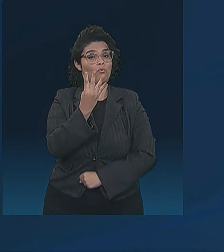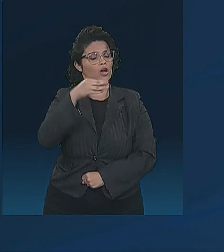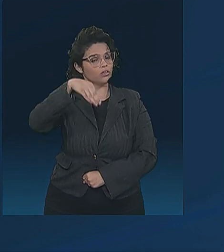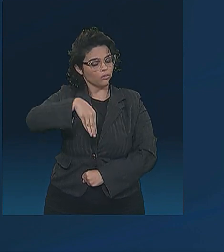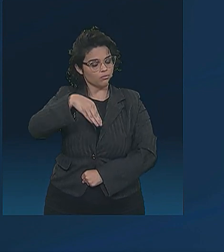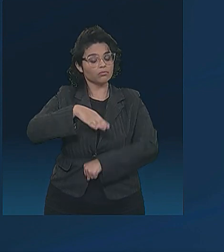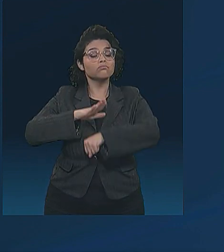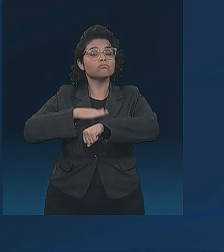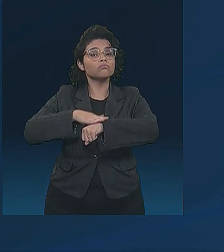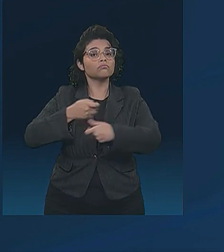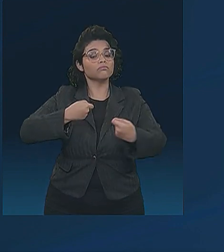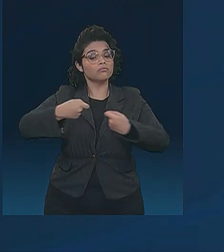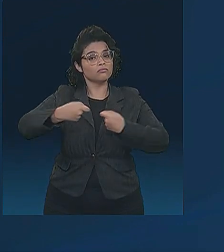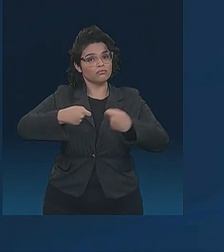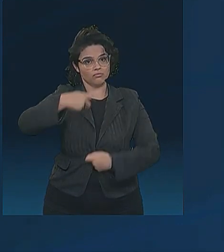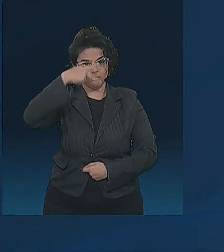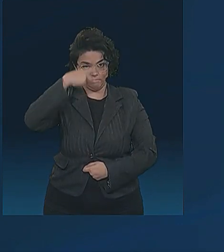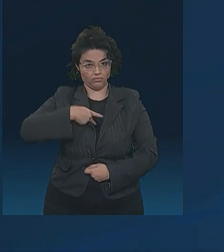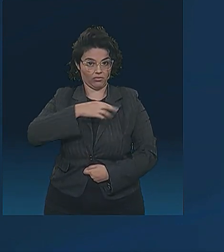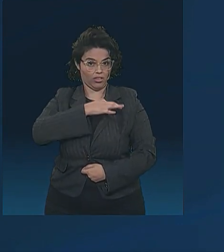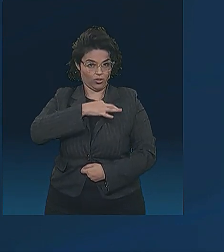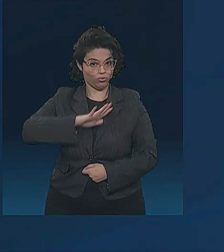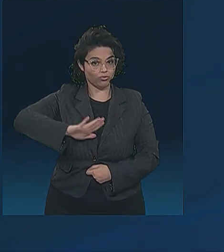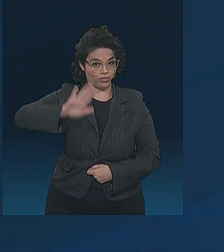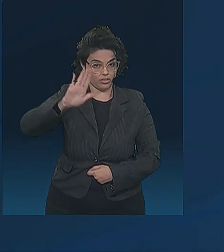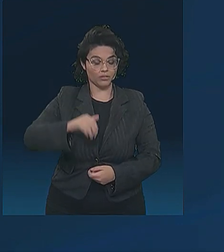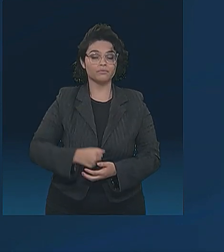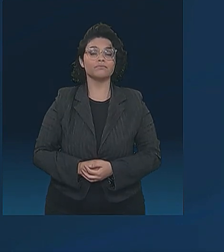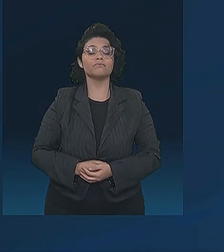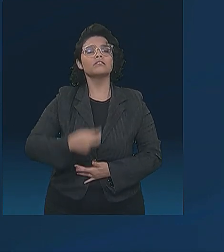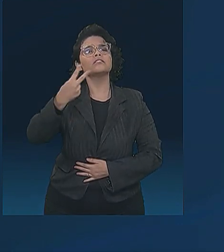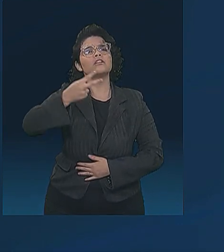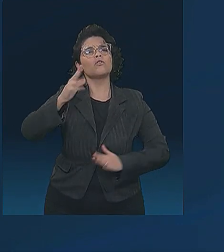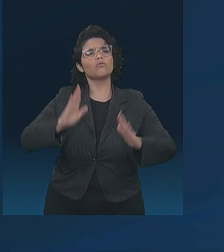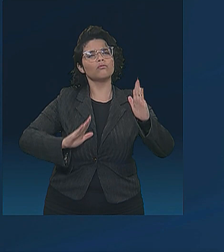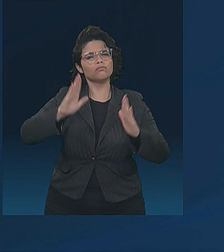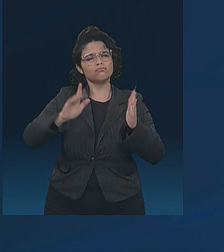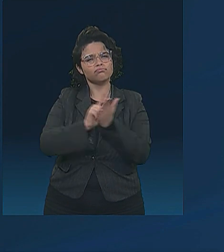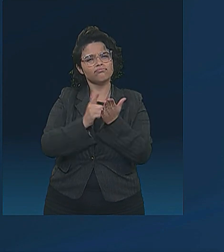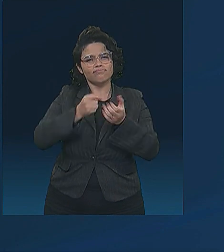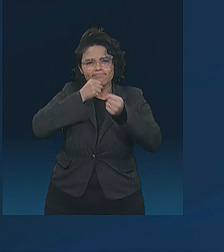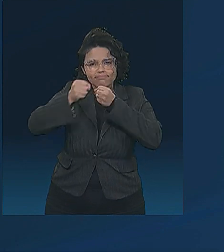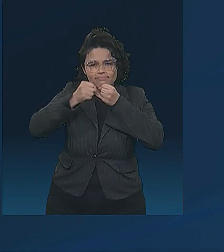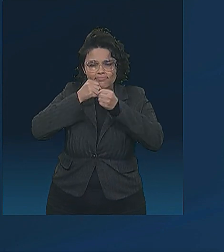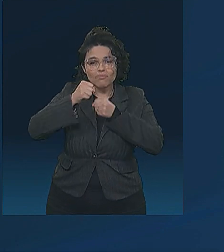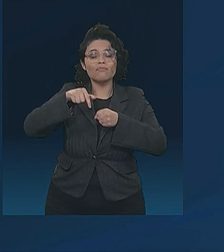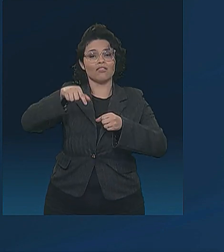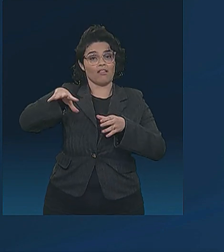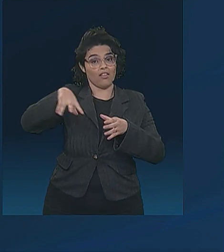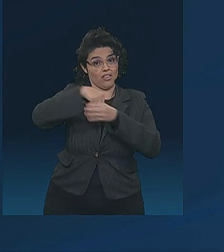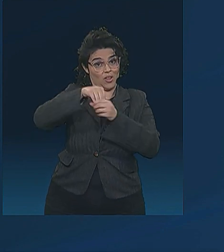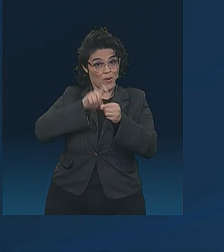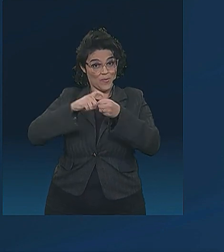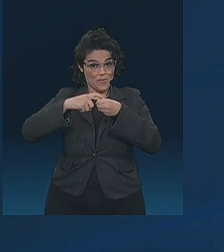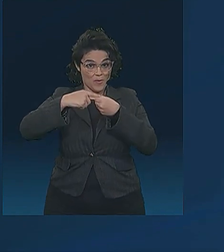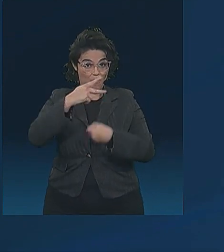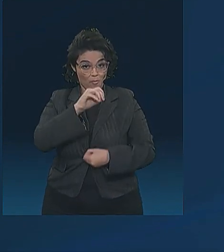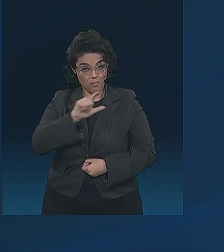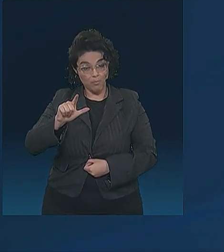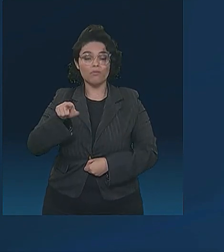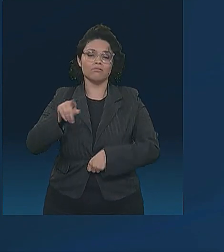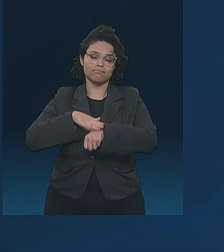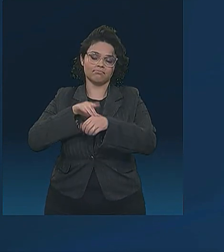ser administrado pelo próprio candidato. No segundo bloco, jornalistas das empresas integrantes do Poo fazem perguntas para os